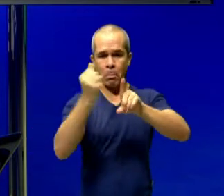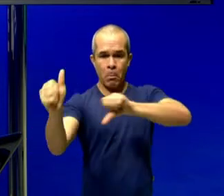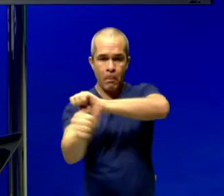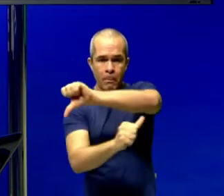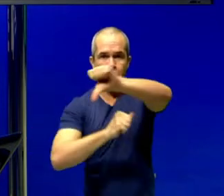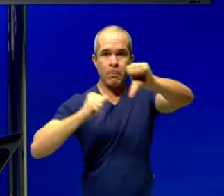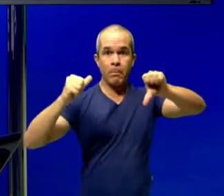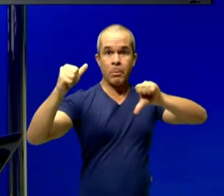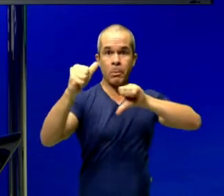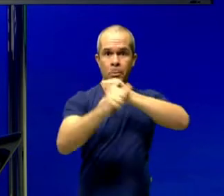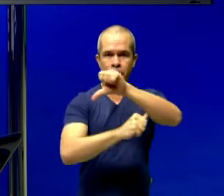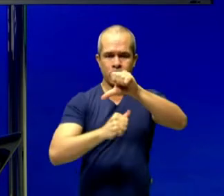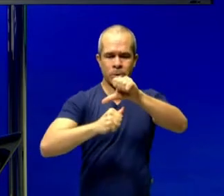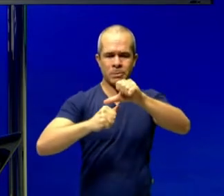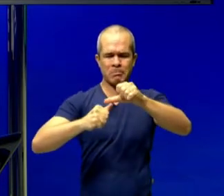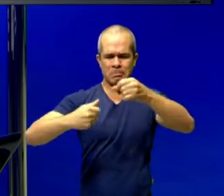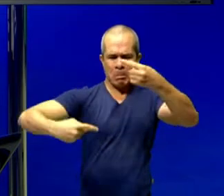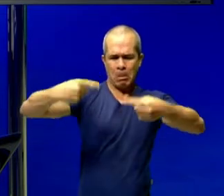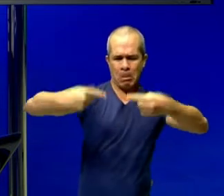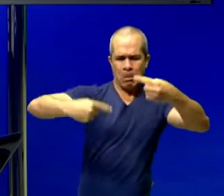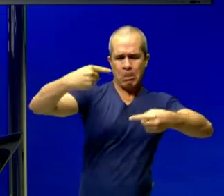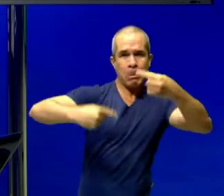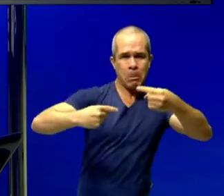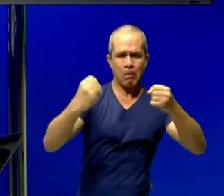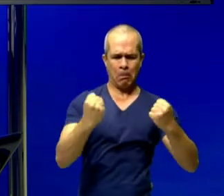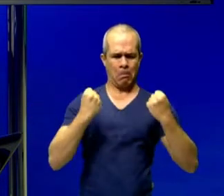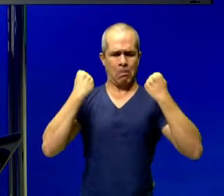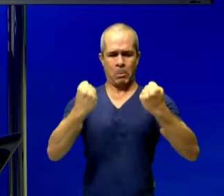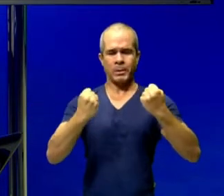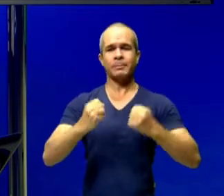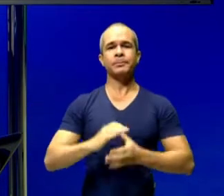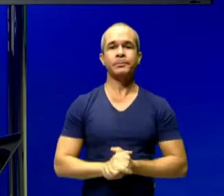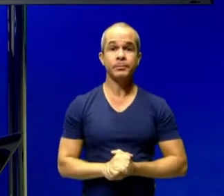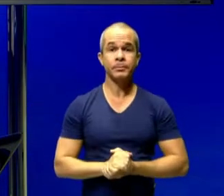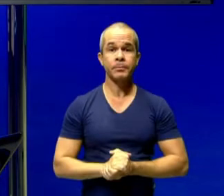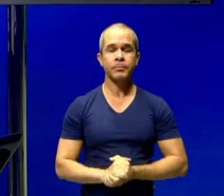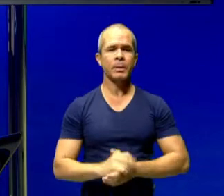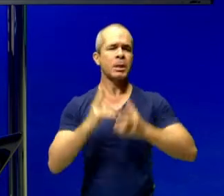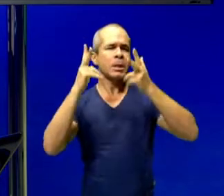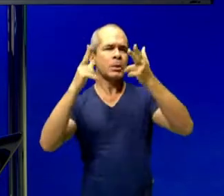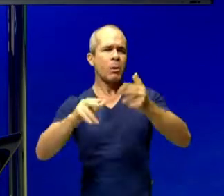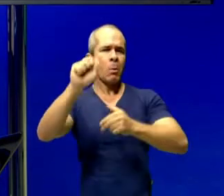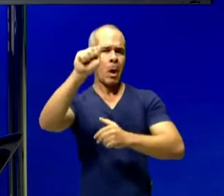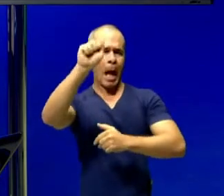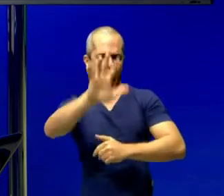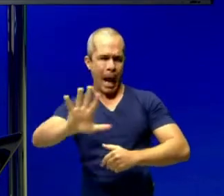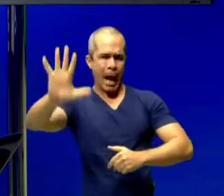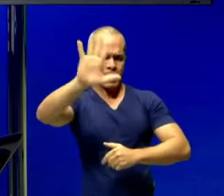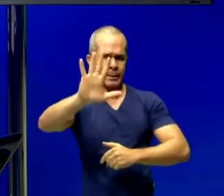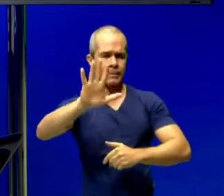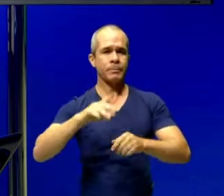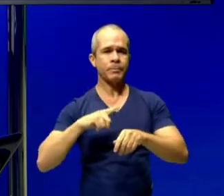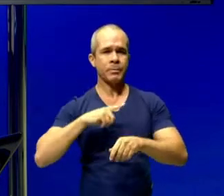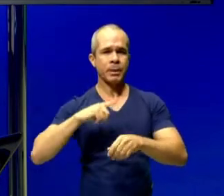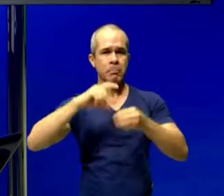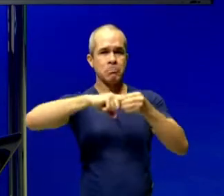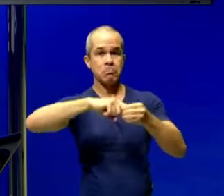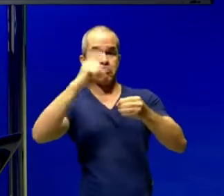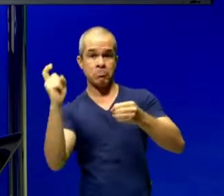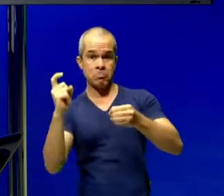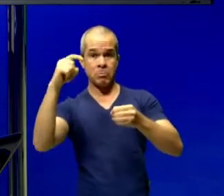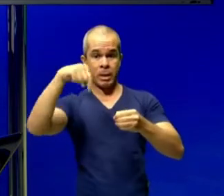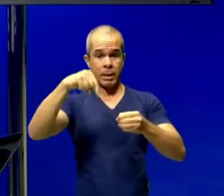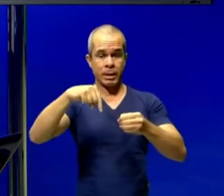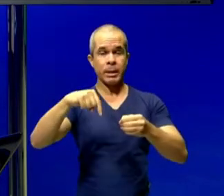processo de disputa pelo poder. Assim como na Ásia, o processo de descolonização